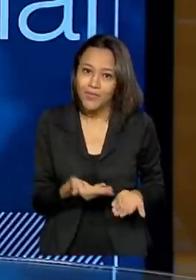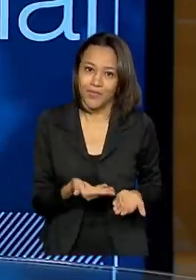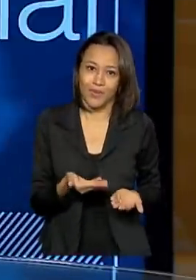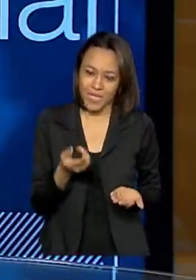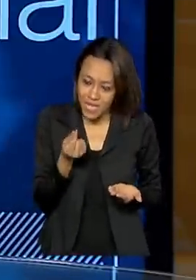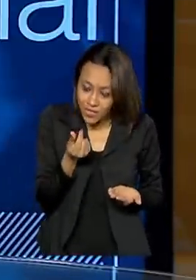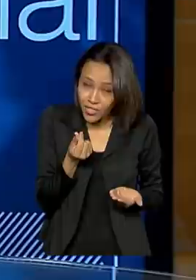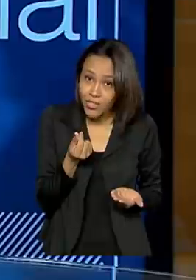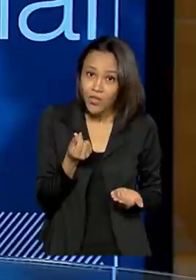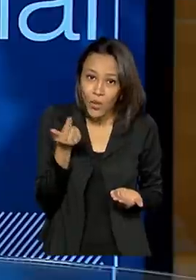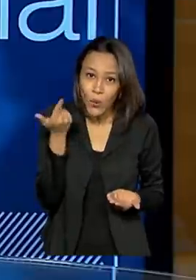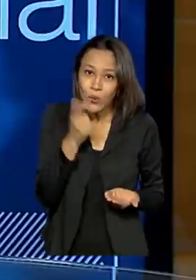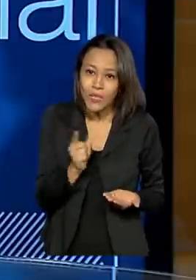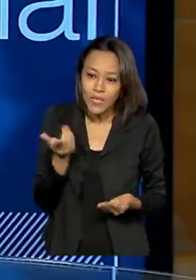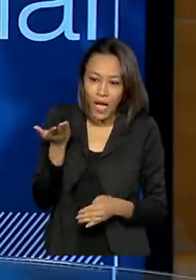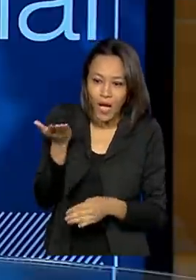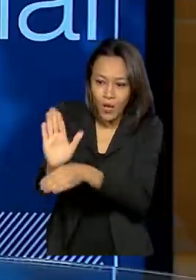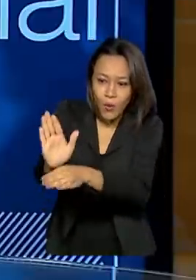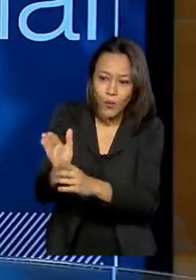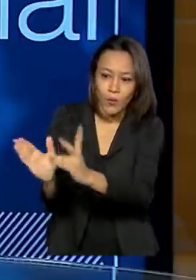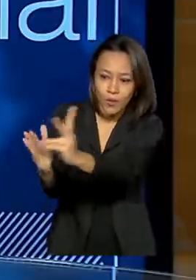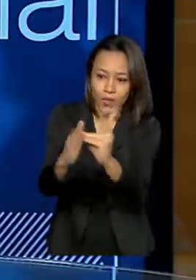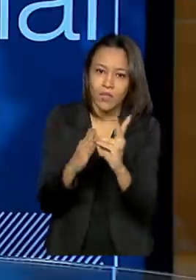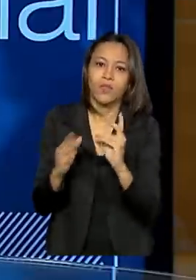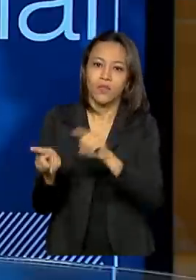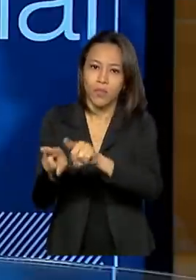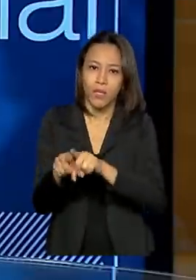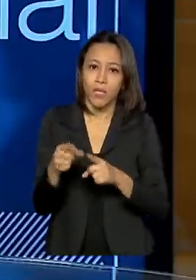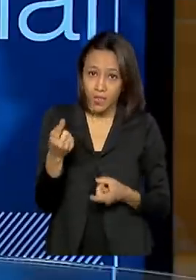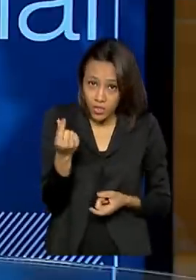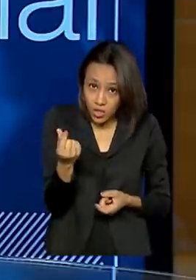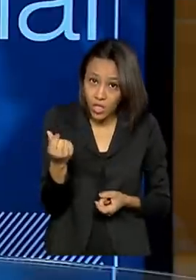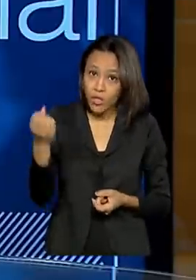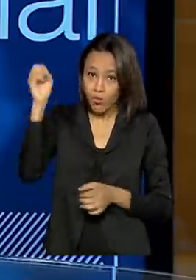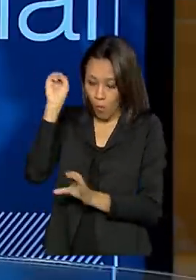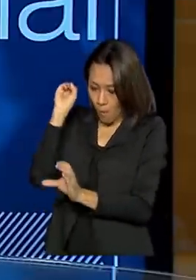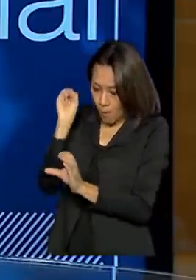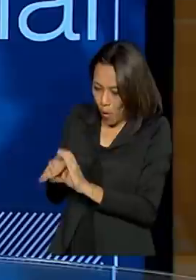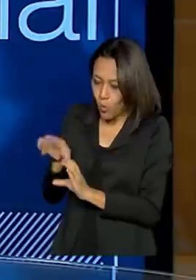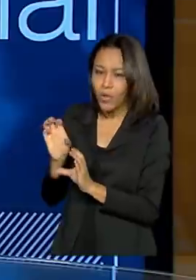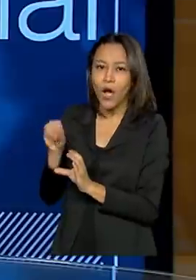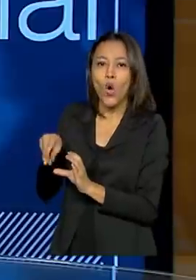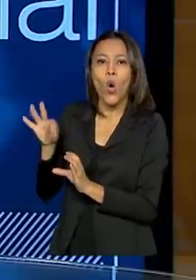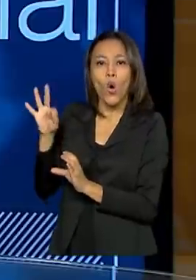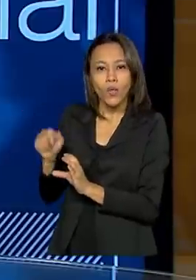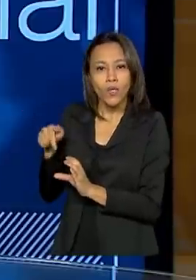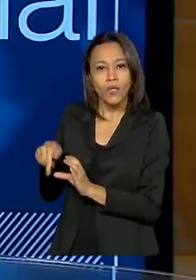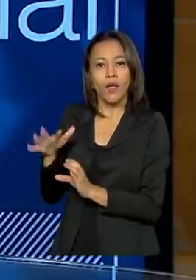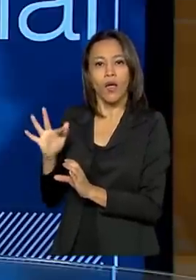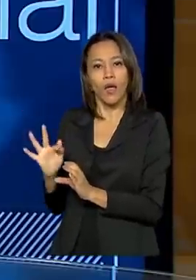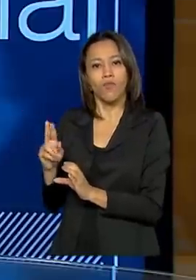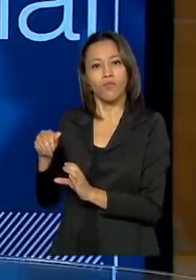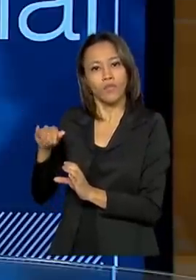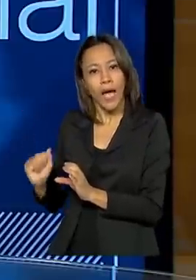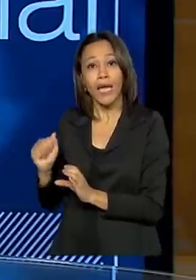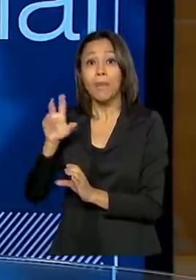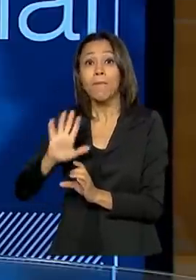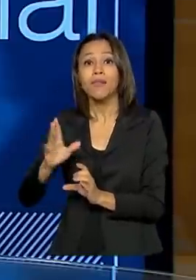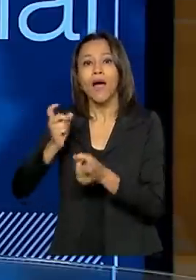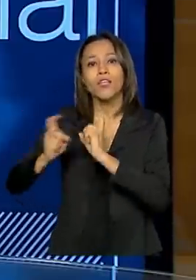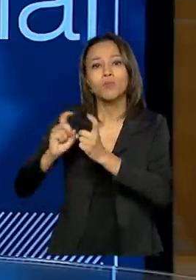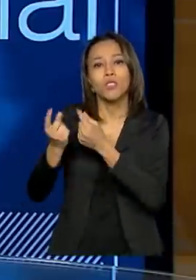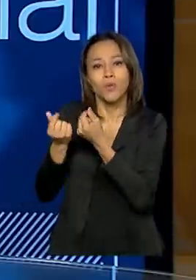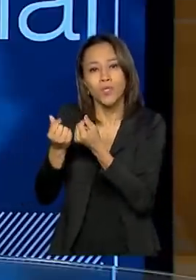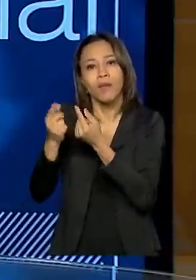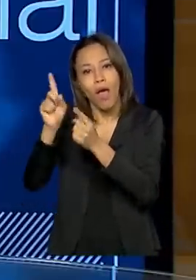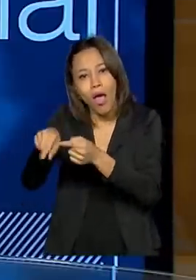indígenas. Então, na nova FUNAI, esse dinheiro pode vir, mas para chegar à ponta, os indígenas é que vão dizer o que querem e o